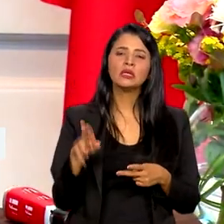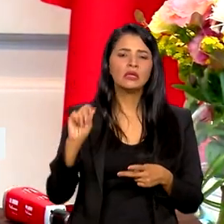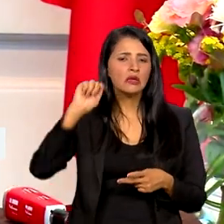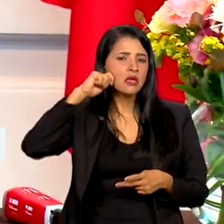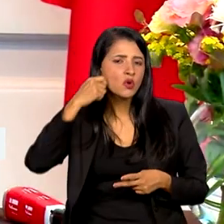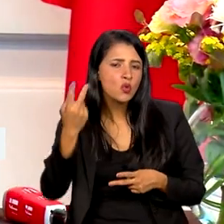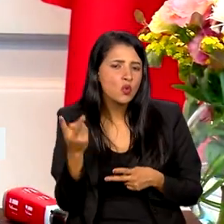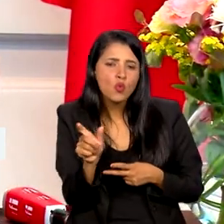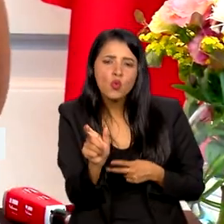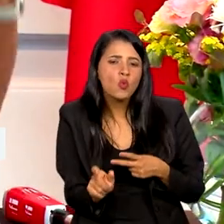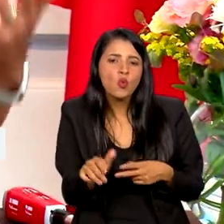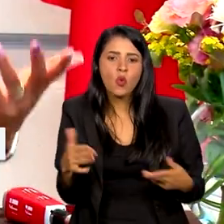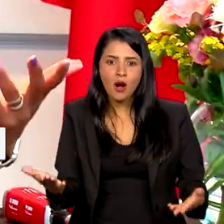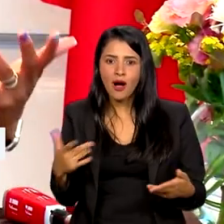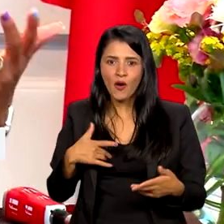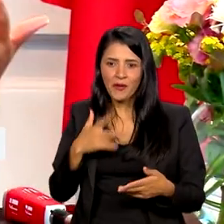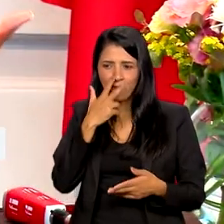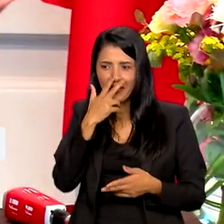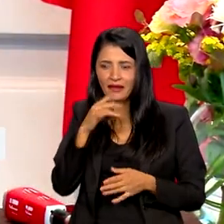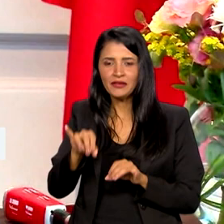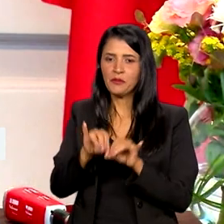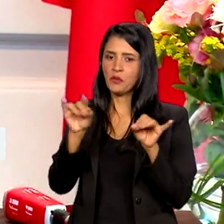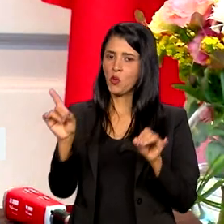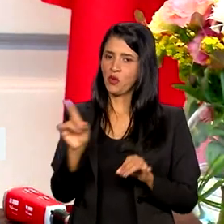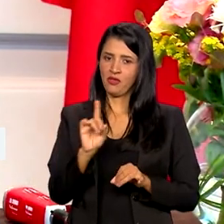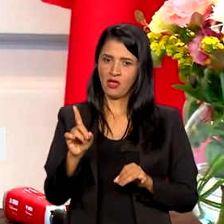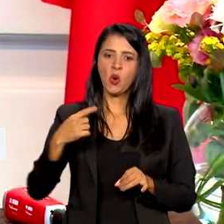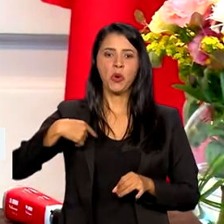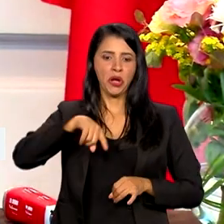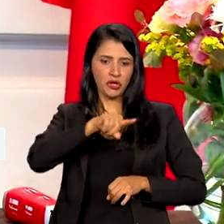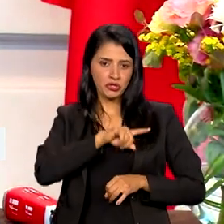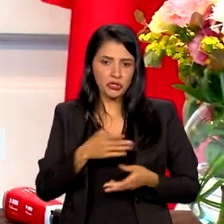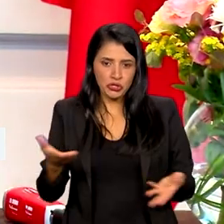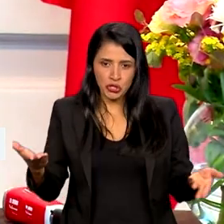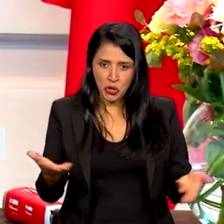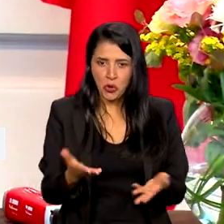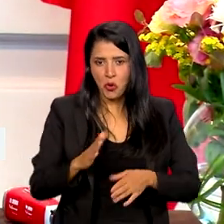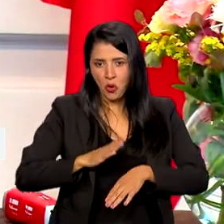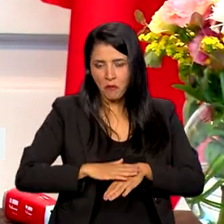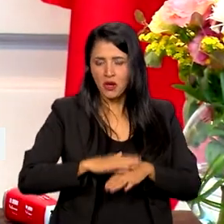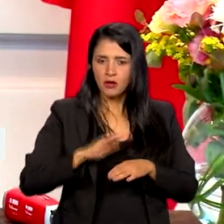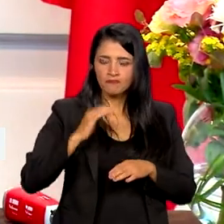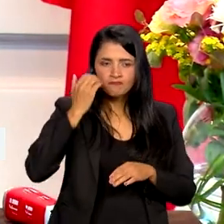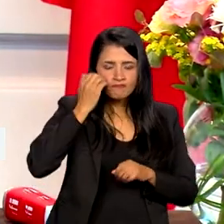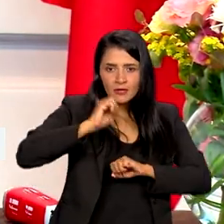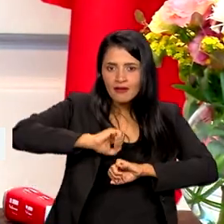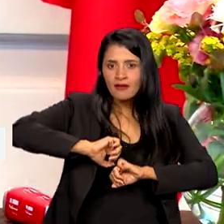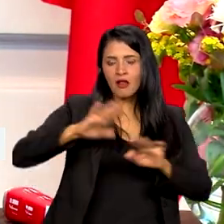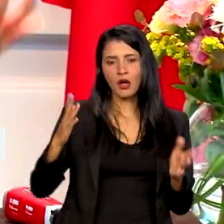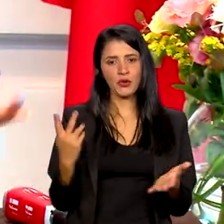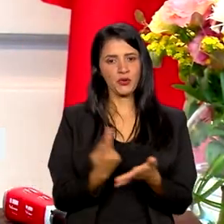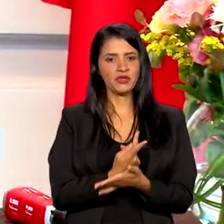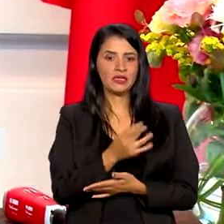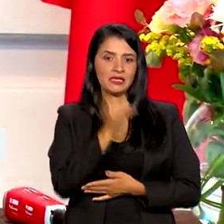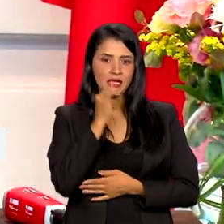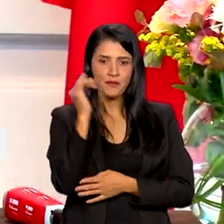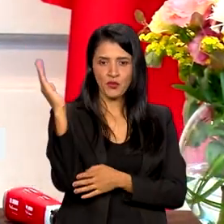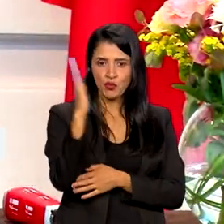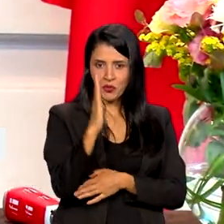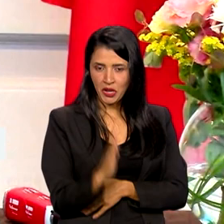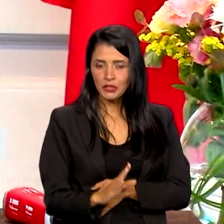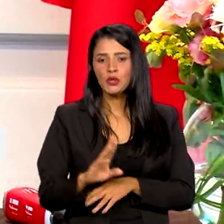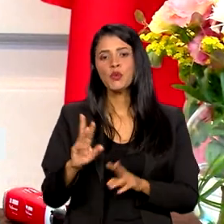parecem, eu falo muito entre aspas, porque não são, a gente agora está tendo um maior entendimento do que acontece, por exemplo, no Brasil